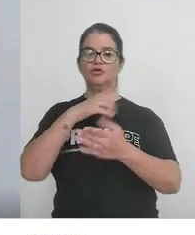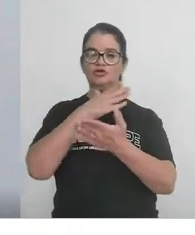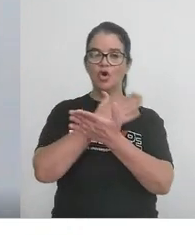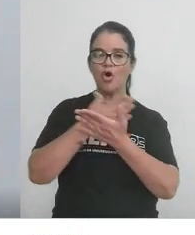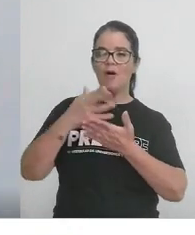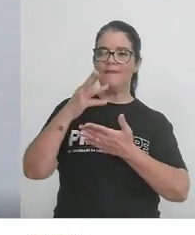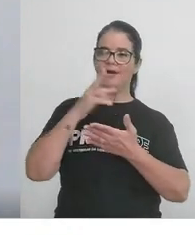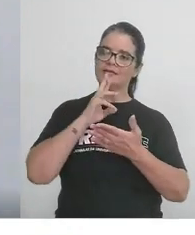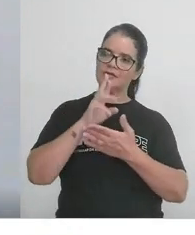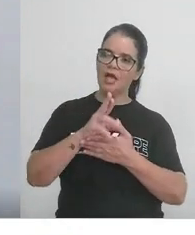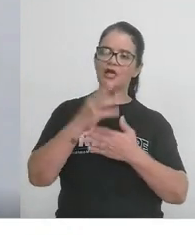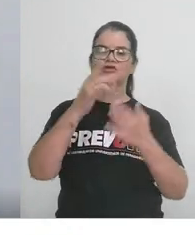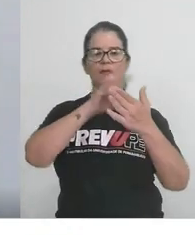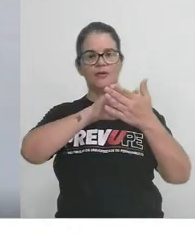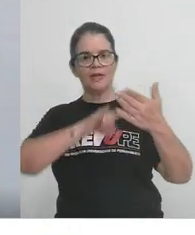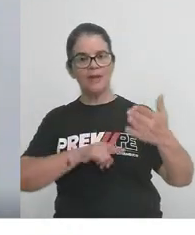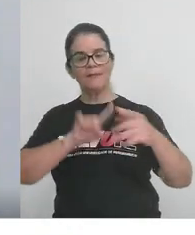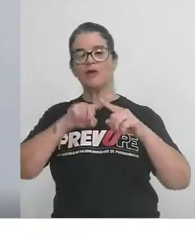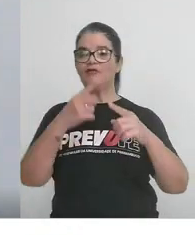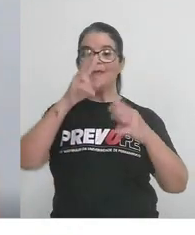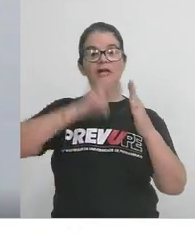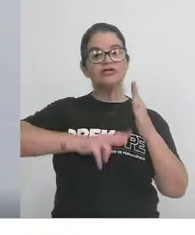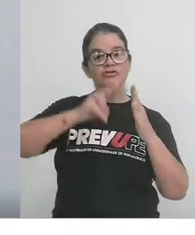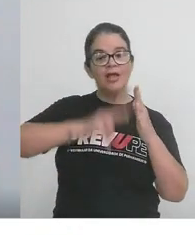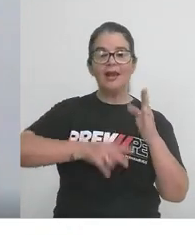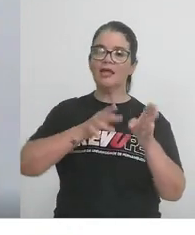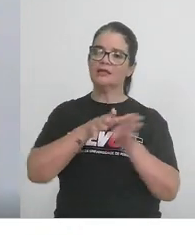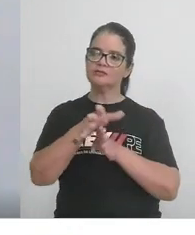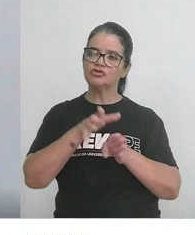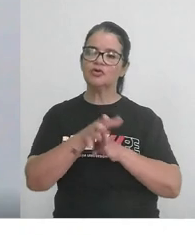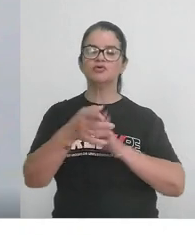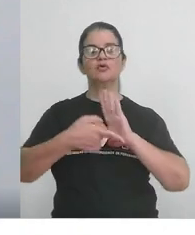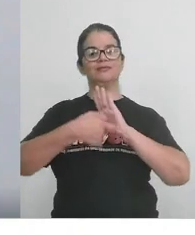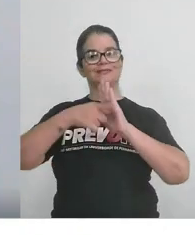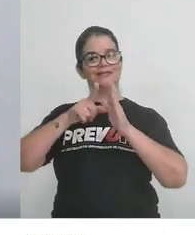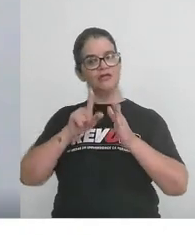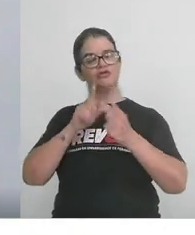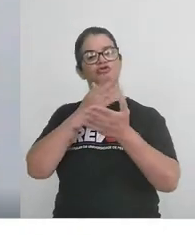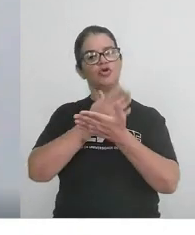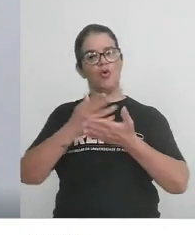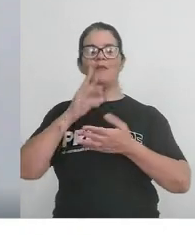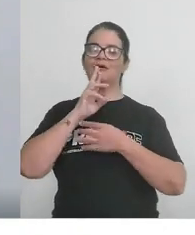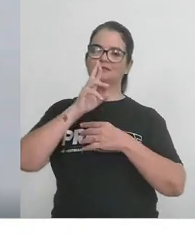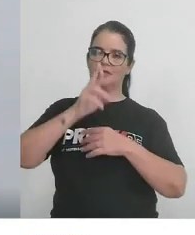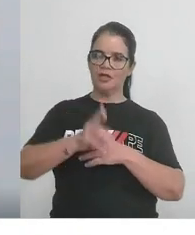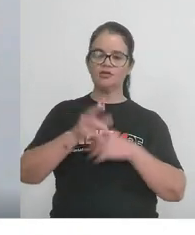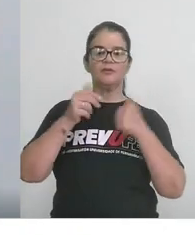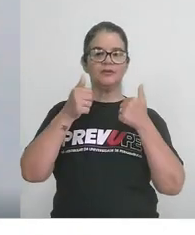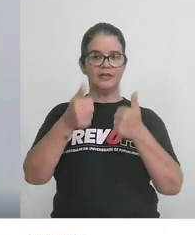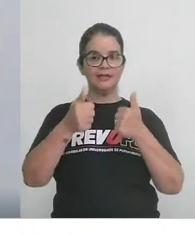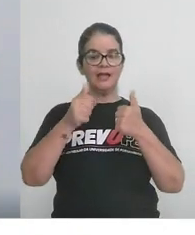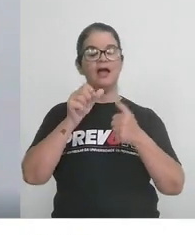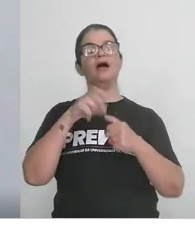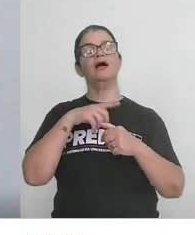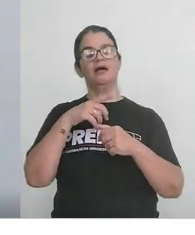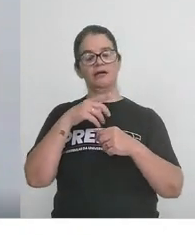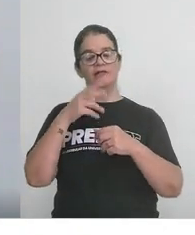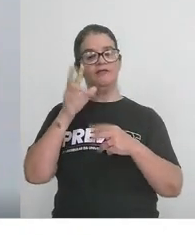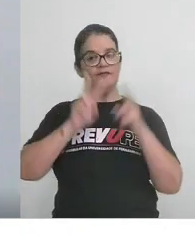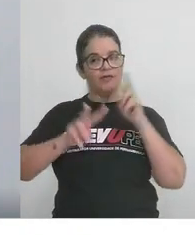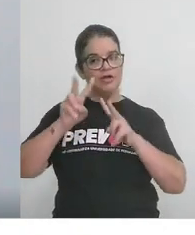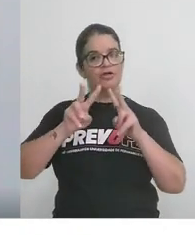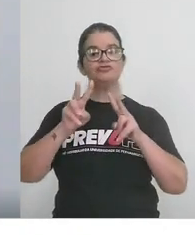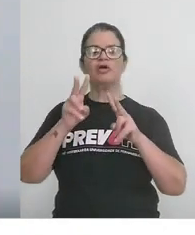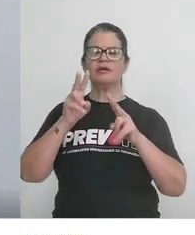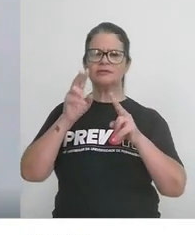a responder a prova, né? Mas leia essas instruções antes de começar a responder, tá? Satisfique-se que